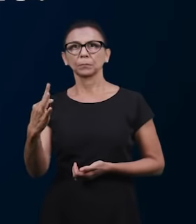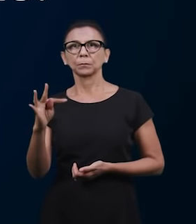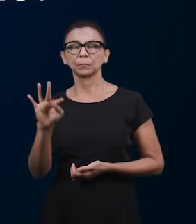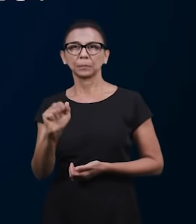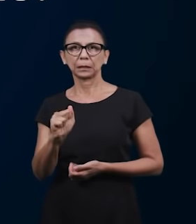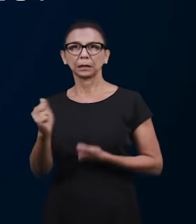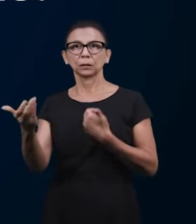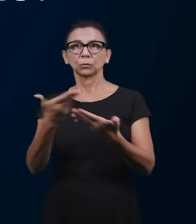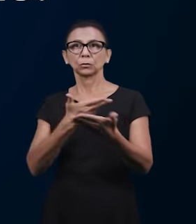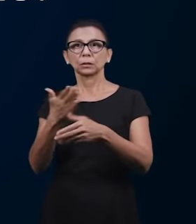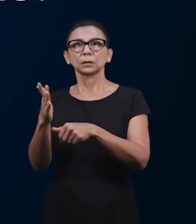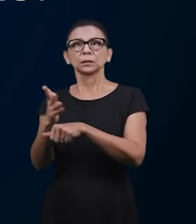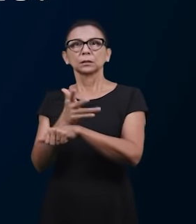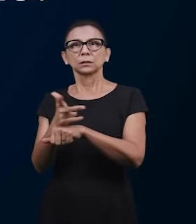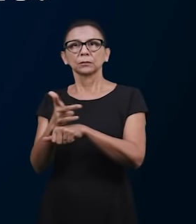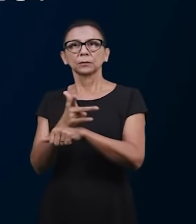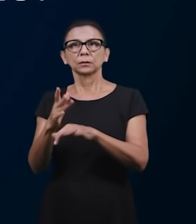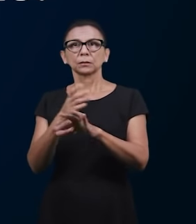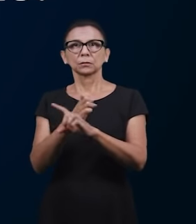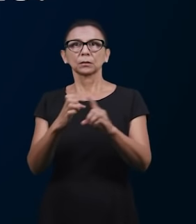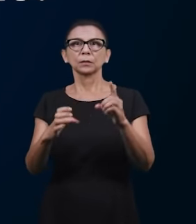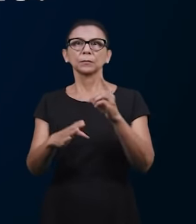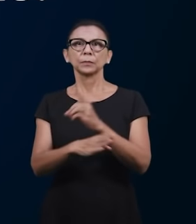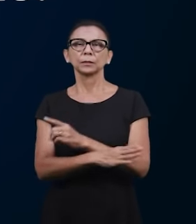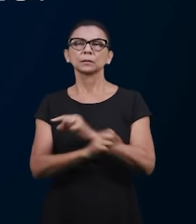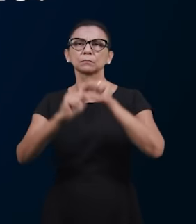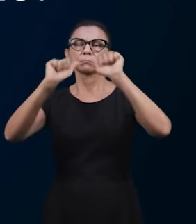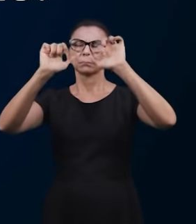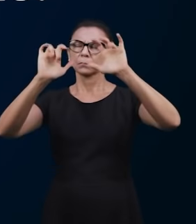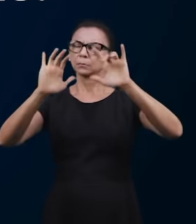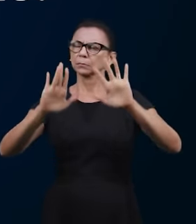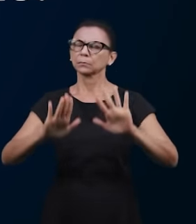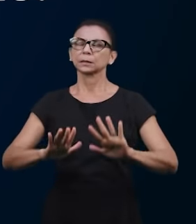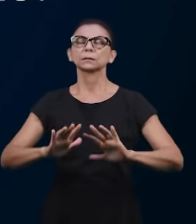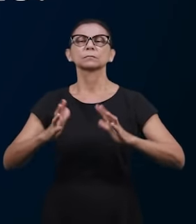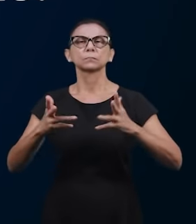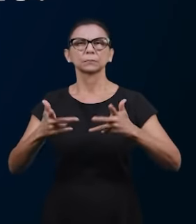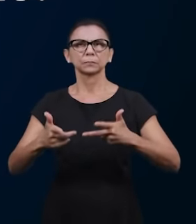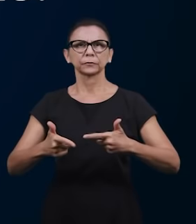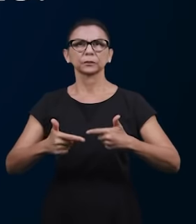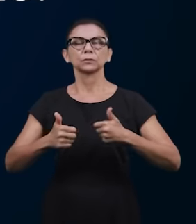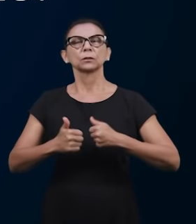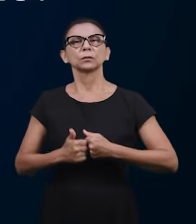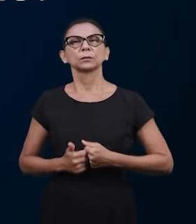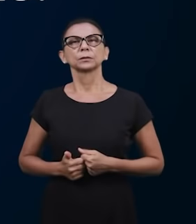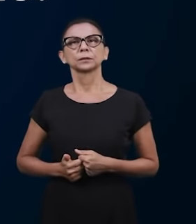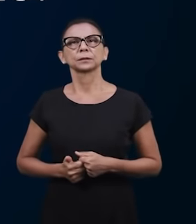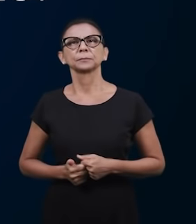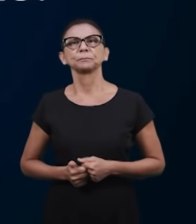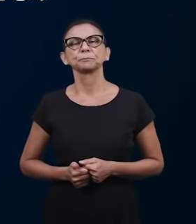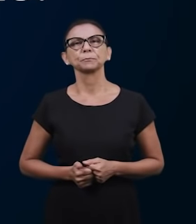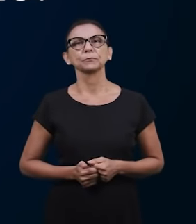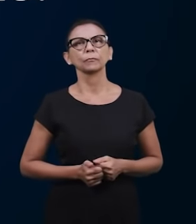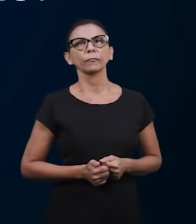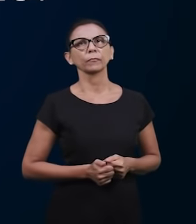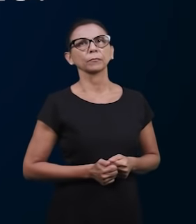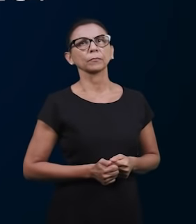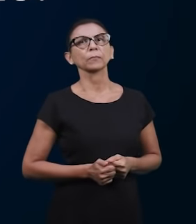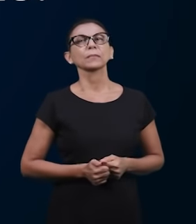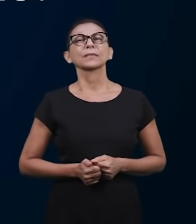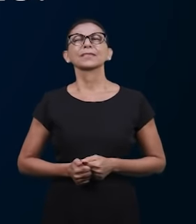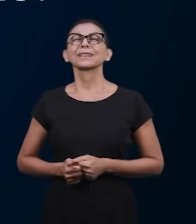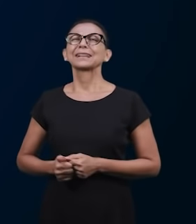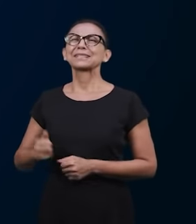e compartilhar este vídeo sobre a Escola Bíblica Dominicana. uma grande bênção,